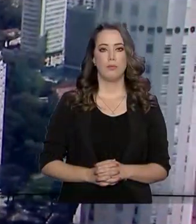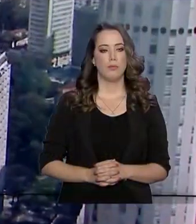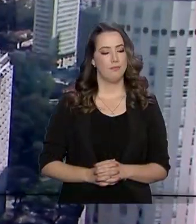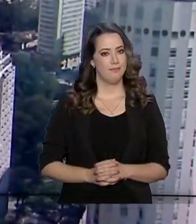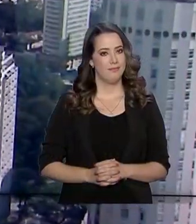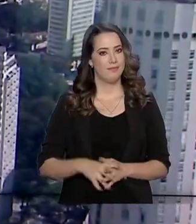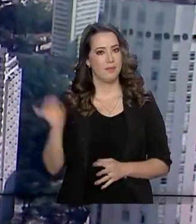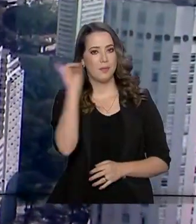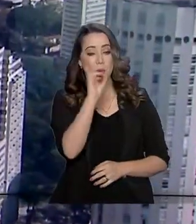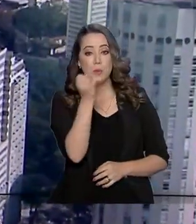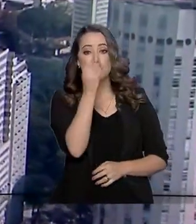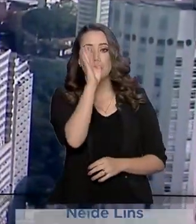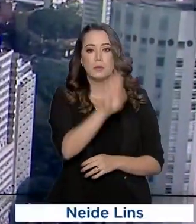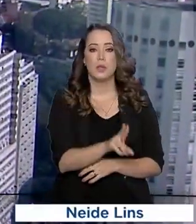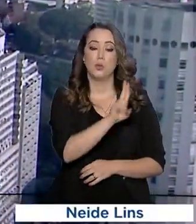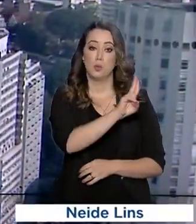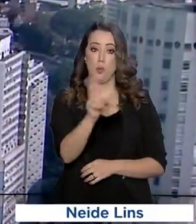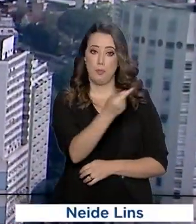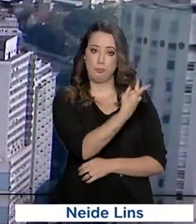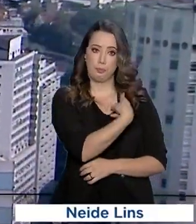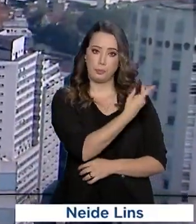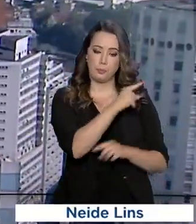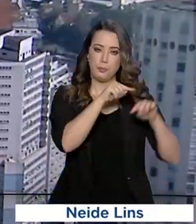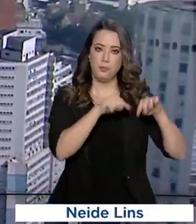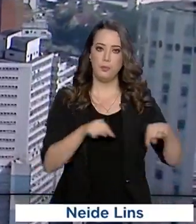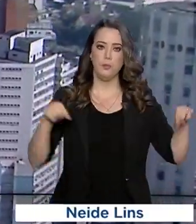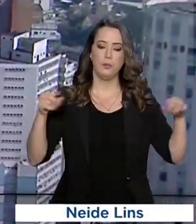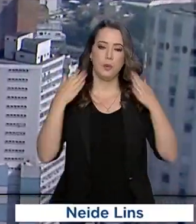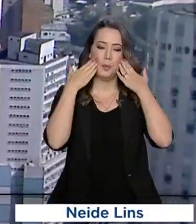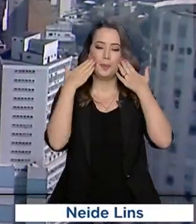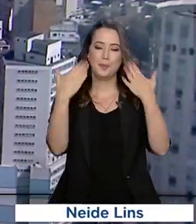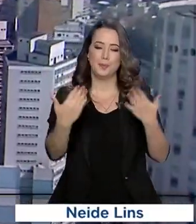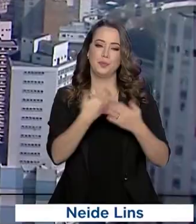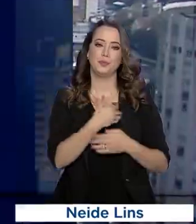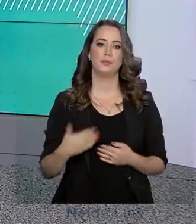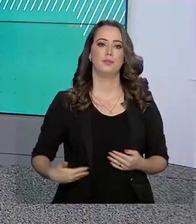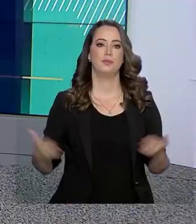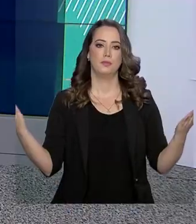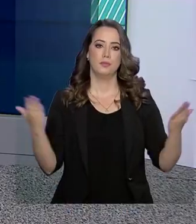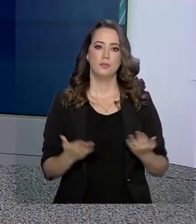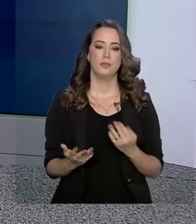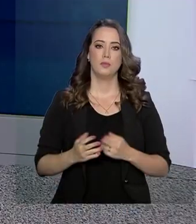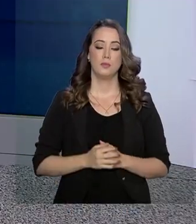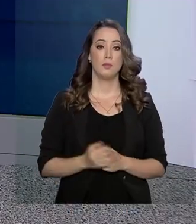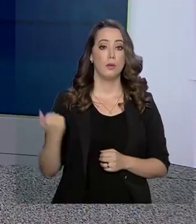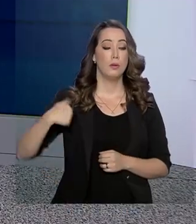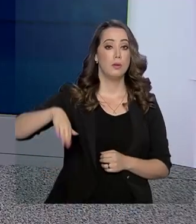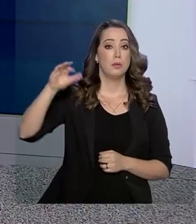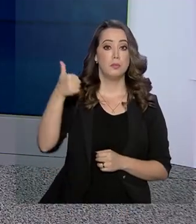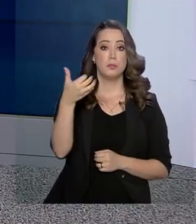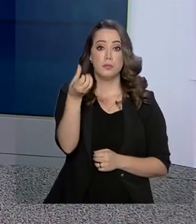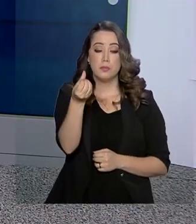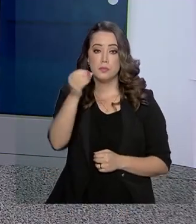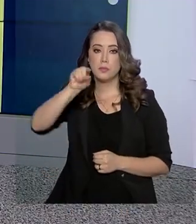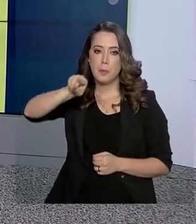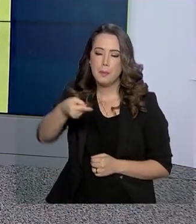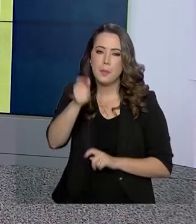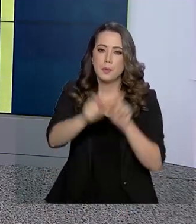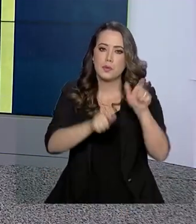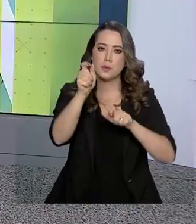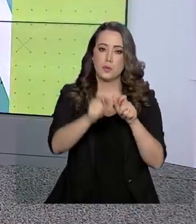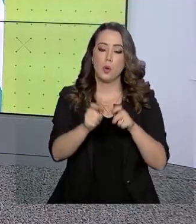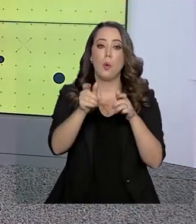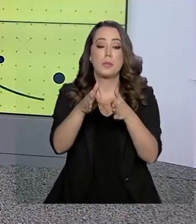Olá, boa tarde, eu sou Caroline Blaut e está no ar o Governo Agora. Mais de 160 mil pessoas